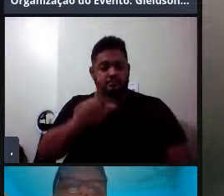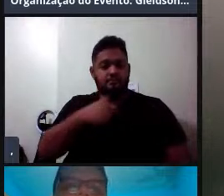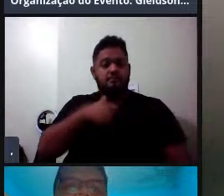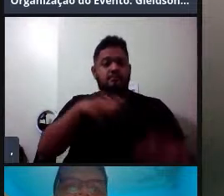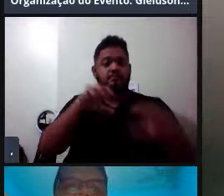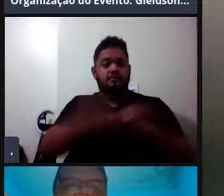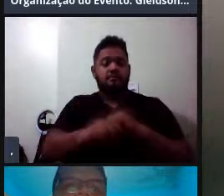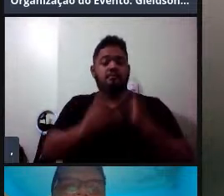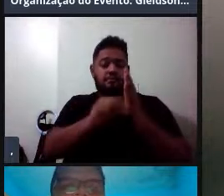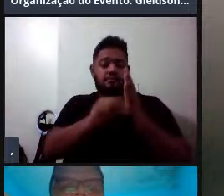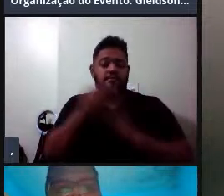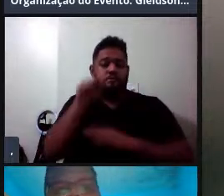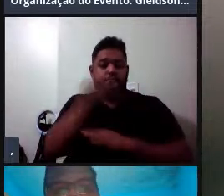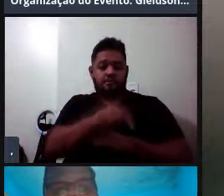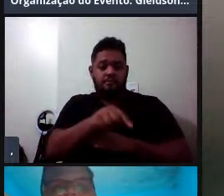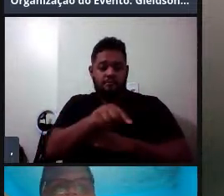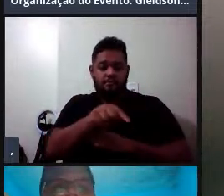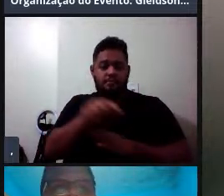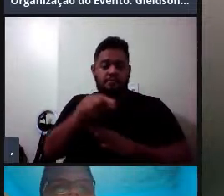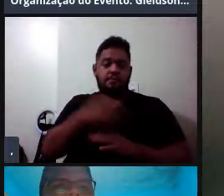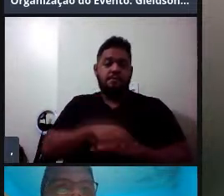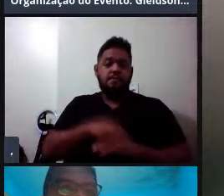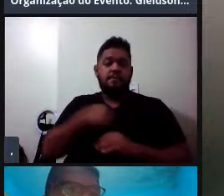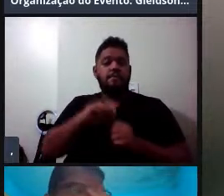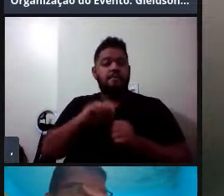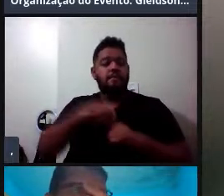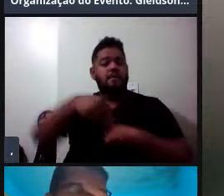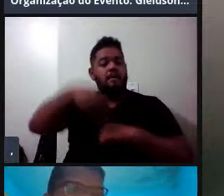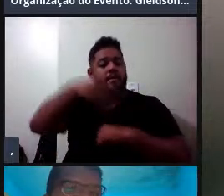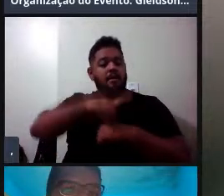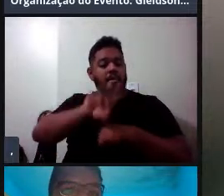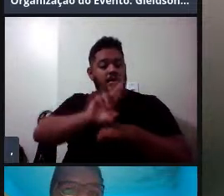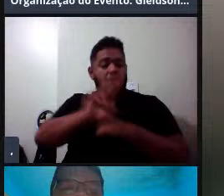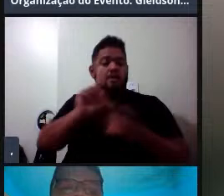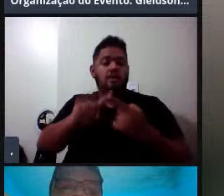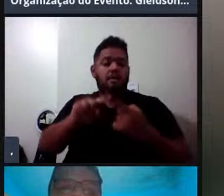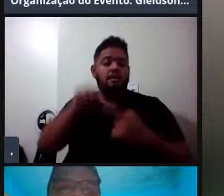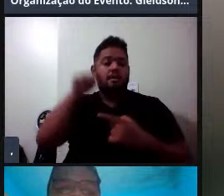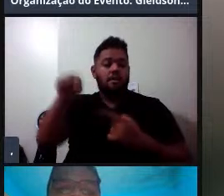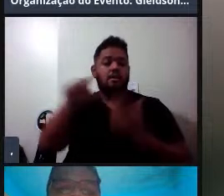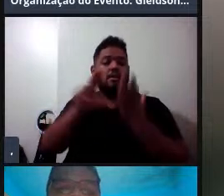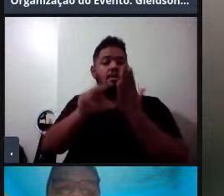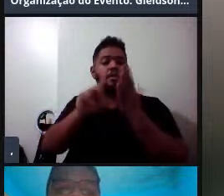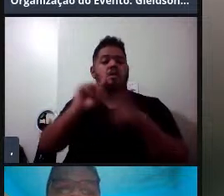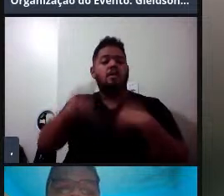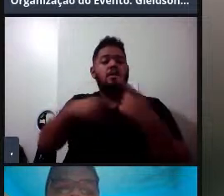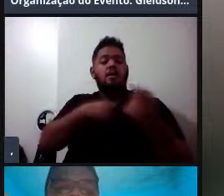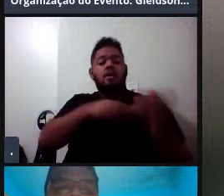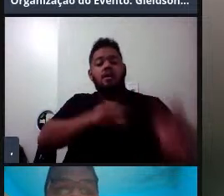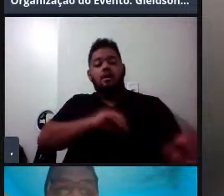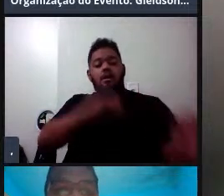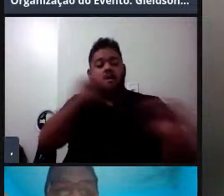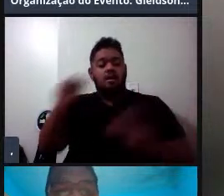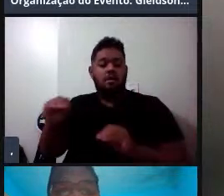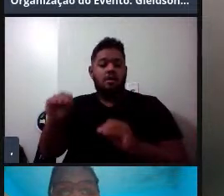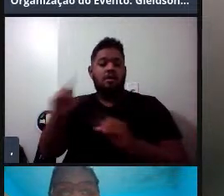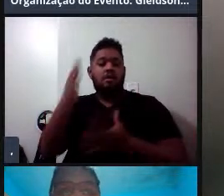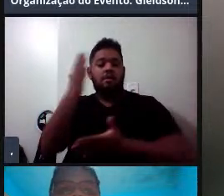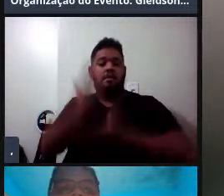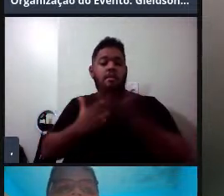UFPA mesmo, né? Eu fiz o mestrado, doutorado aí. Depois fui pra fora fazer o sanduíche e pôs doutorado.